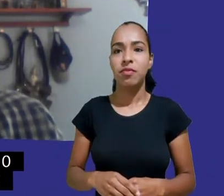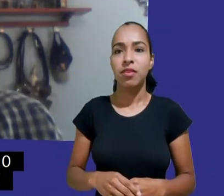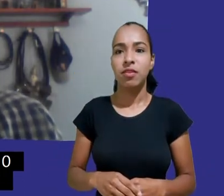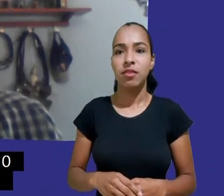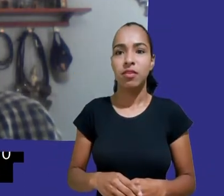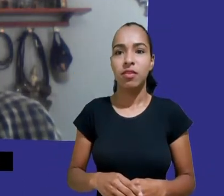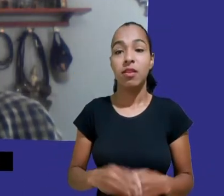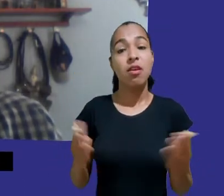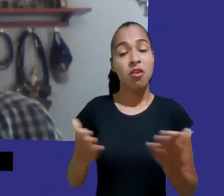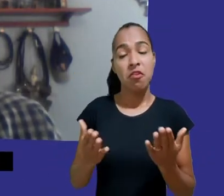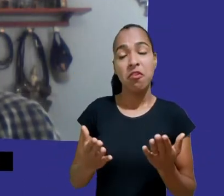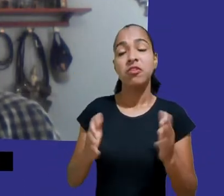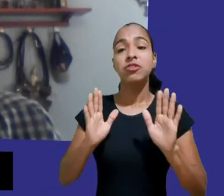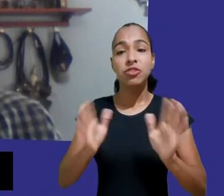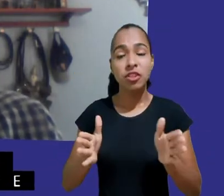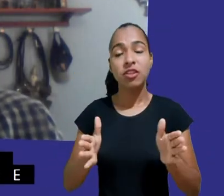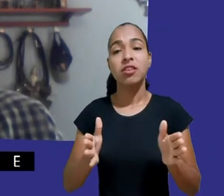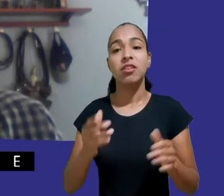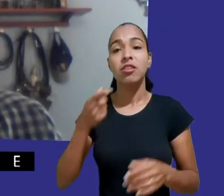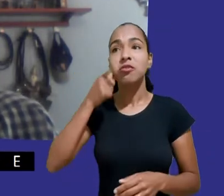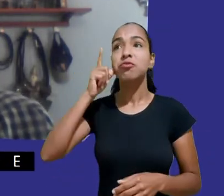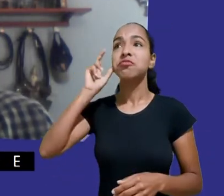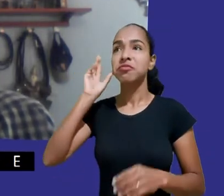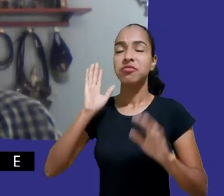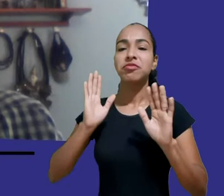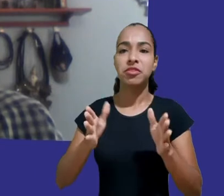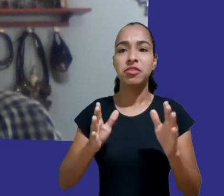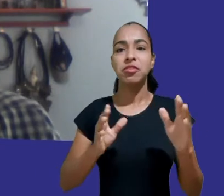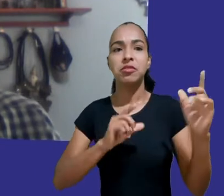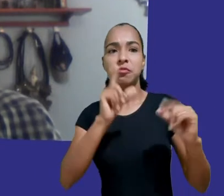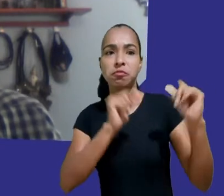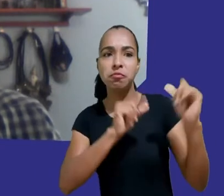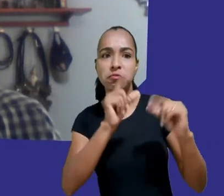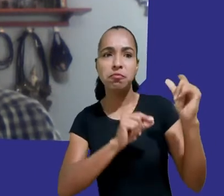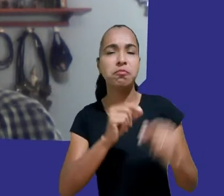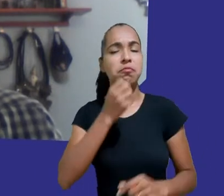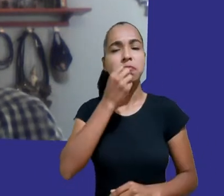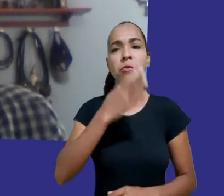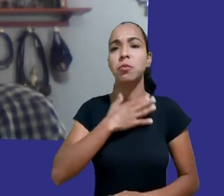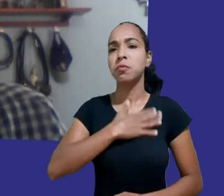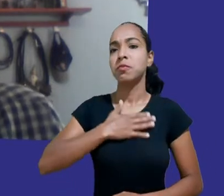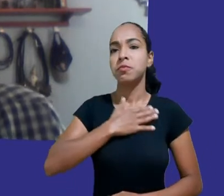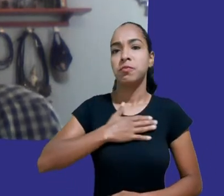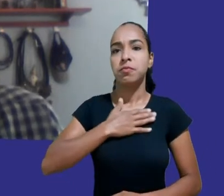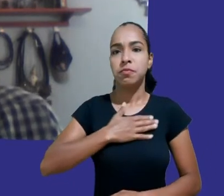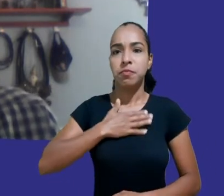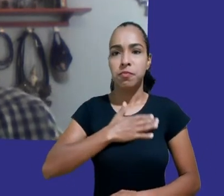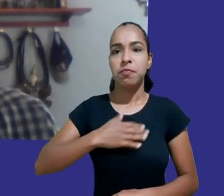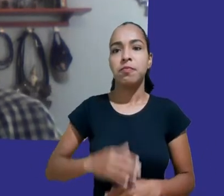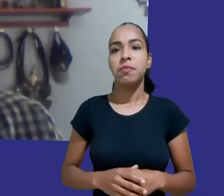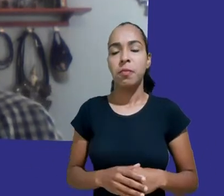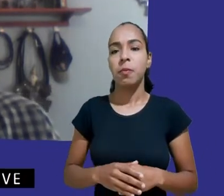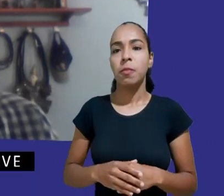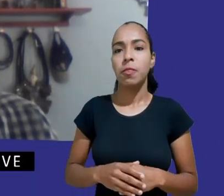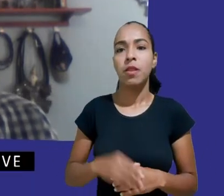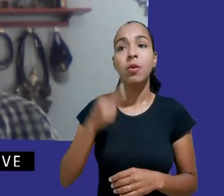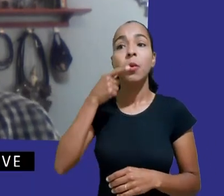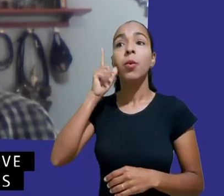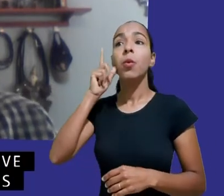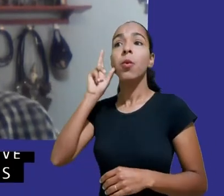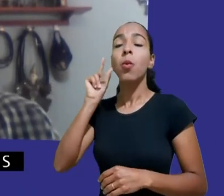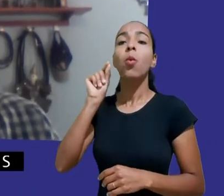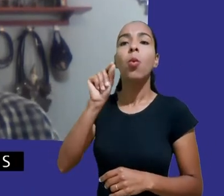Para aquecer, eu queria começar perguntando para você, que esteve aqui conosco nesses dois primeiros dias, o que de mais interessante você ouviu por aqui.